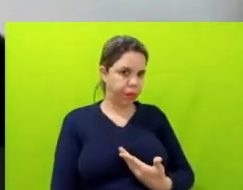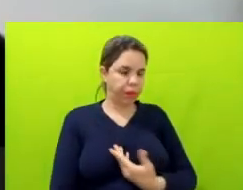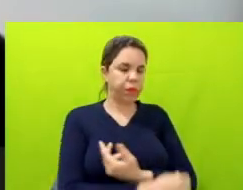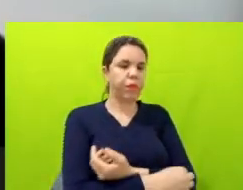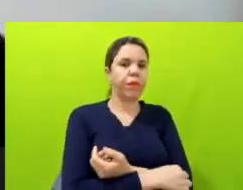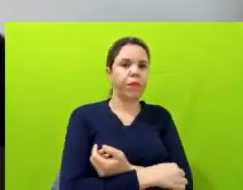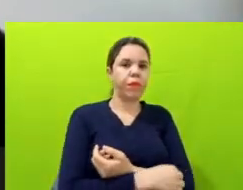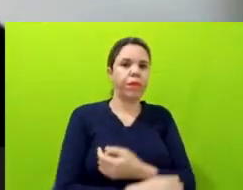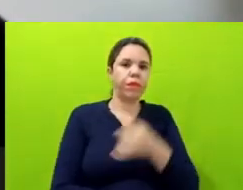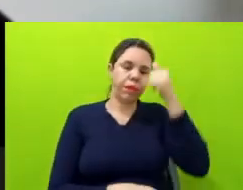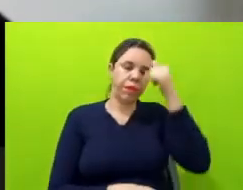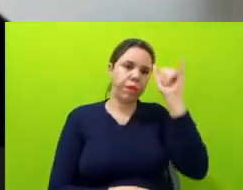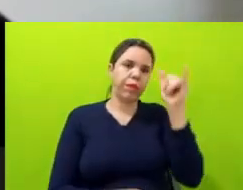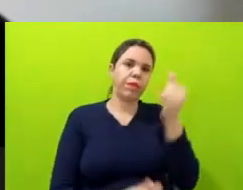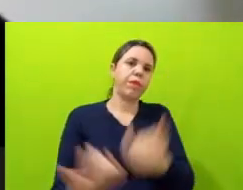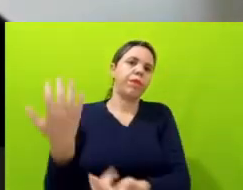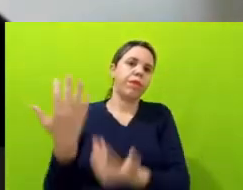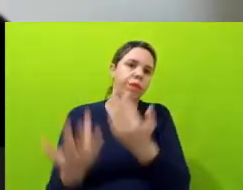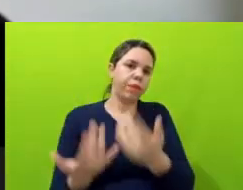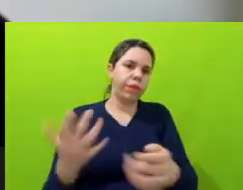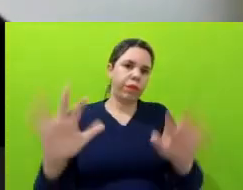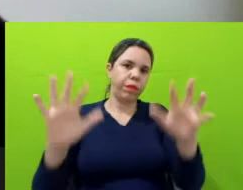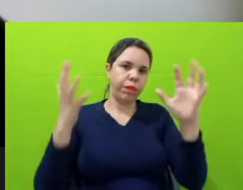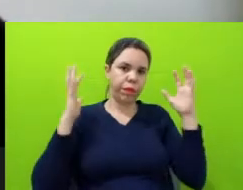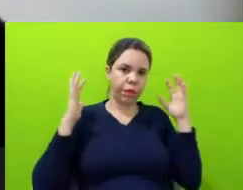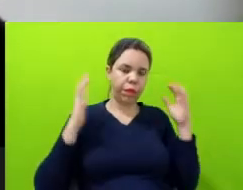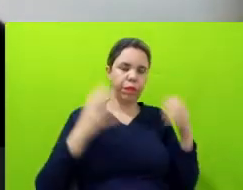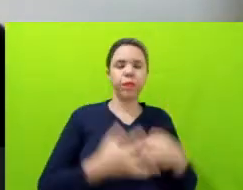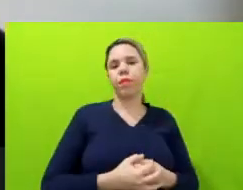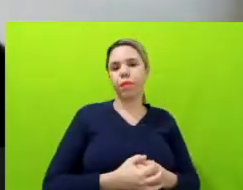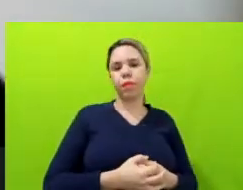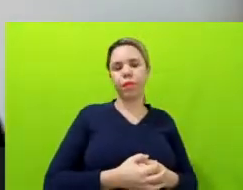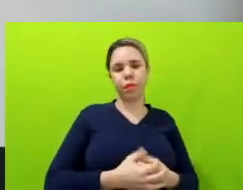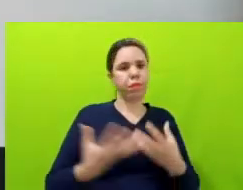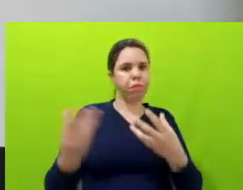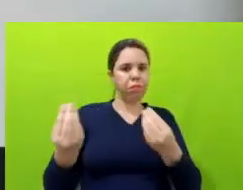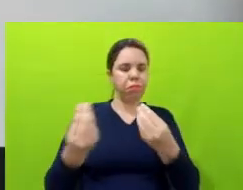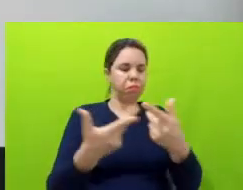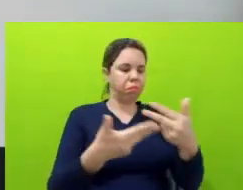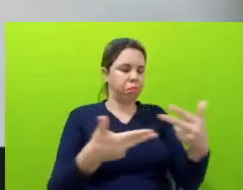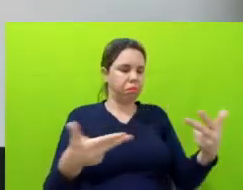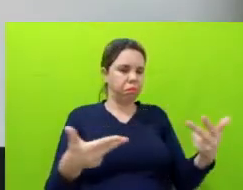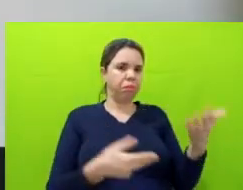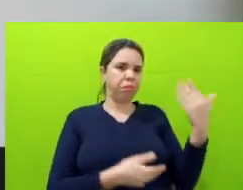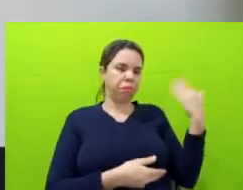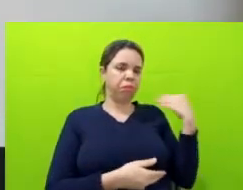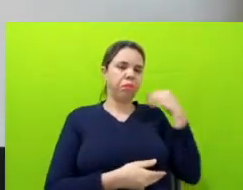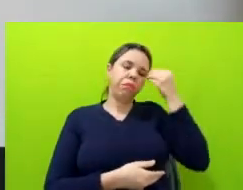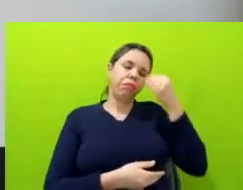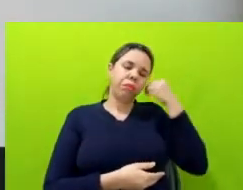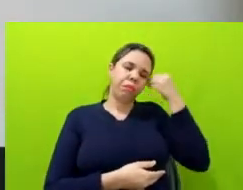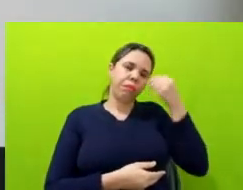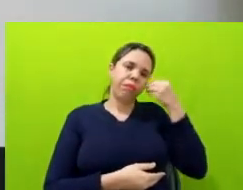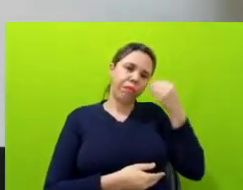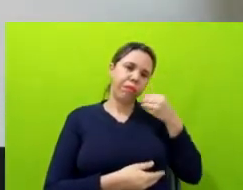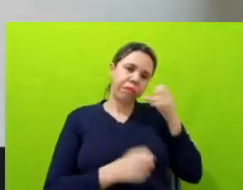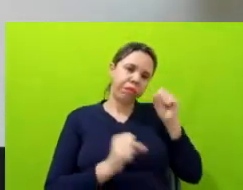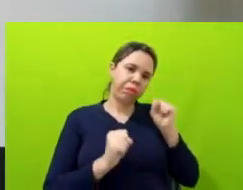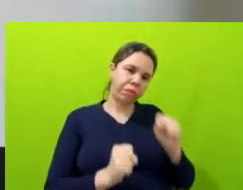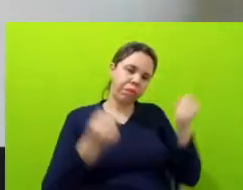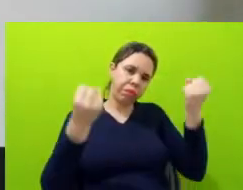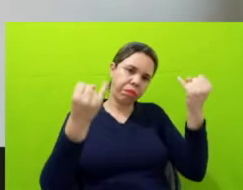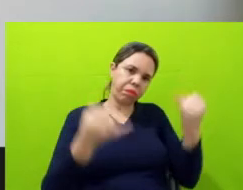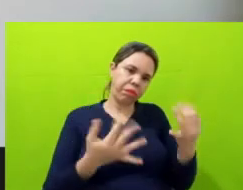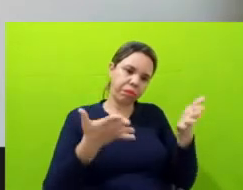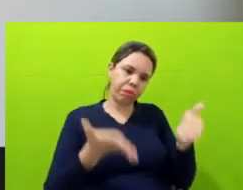desmatamento, né. Eu acho que tem muitos casos, experiências, que a gente poderia relatar em